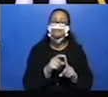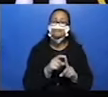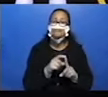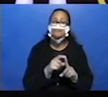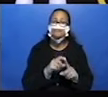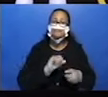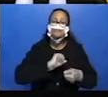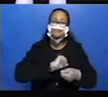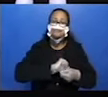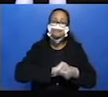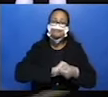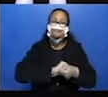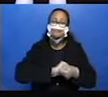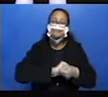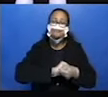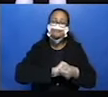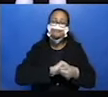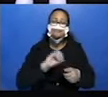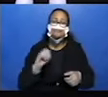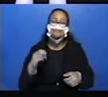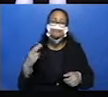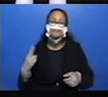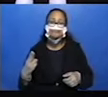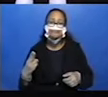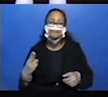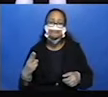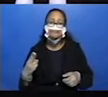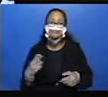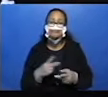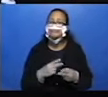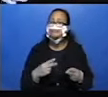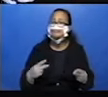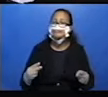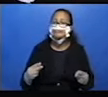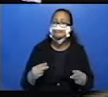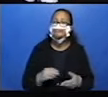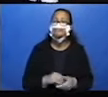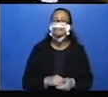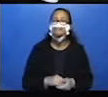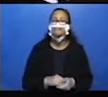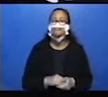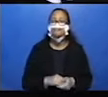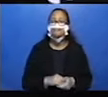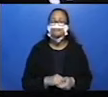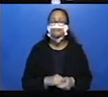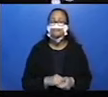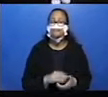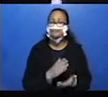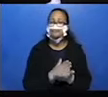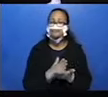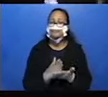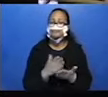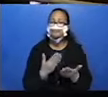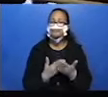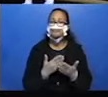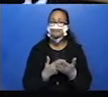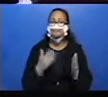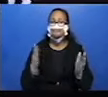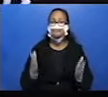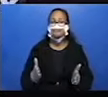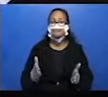qualidade ou descrevem algumas coisas. Vamos começar a nossa aula de hoje?